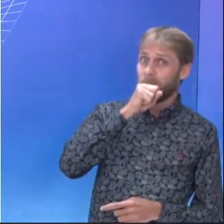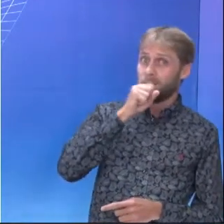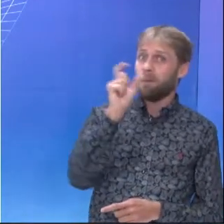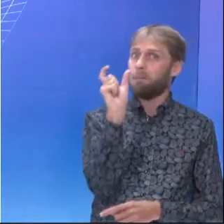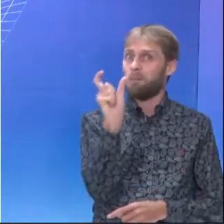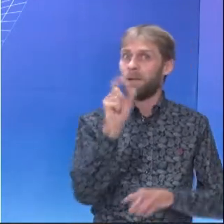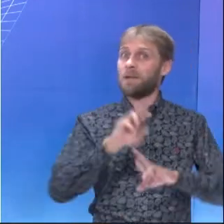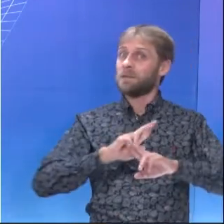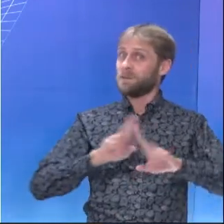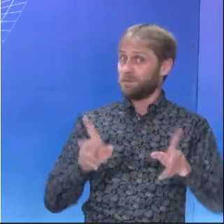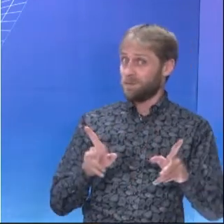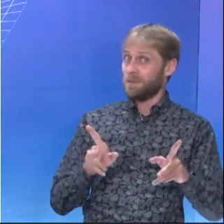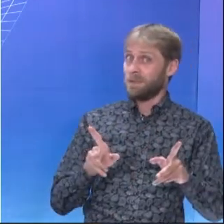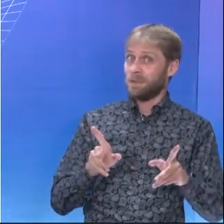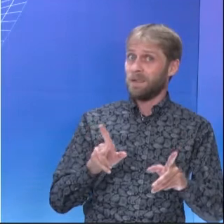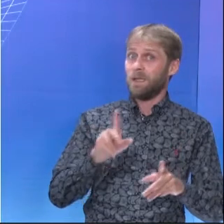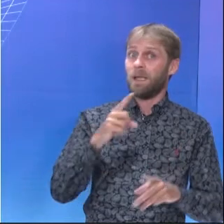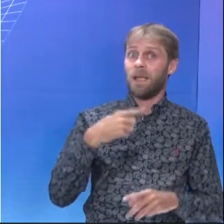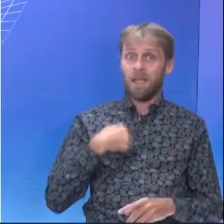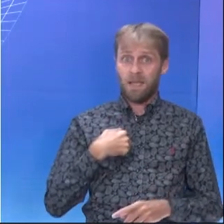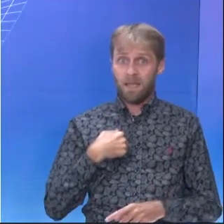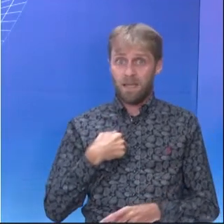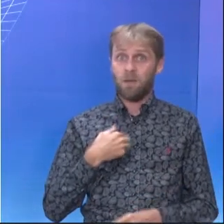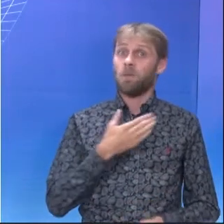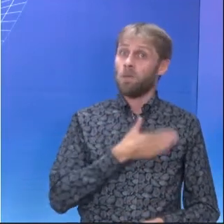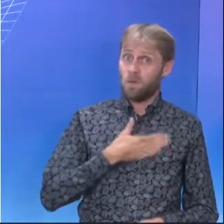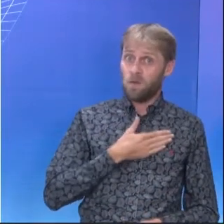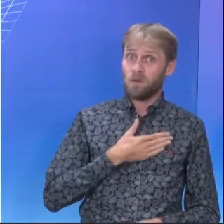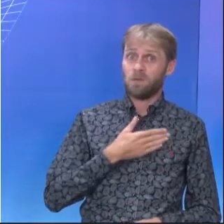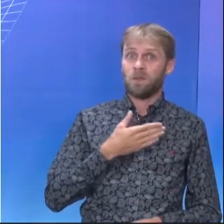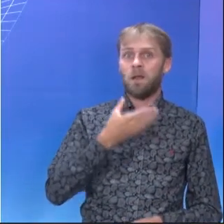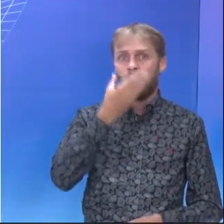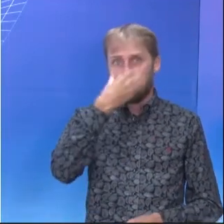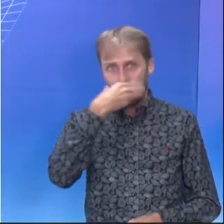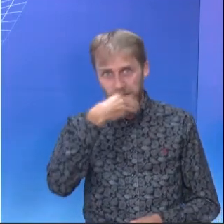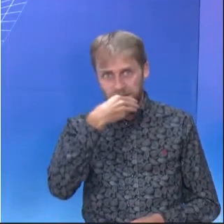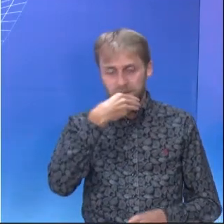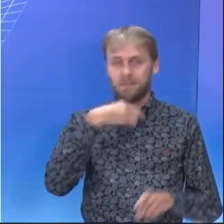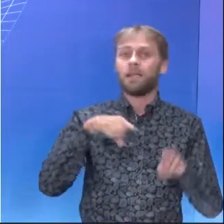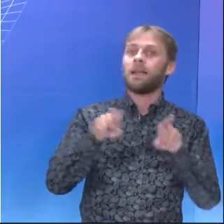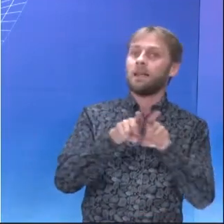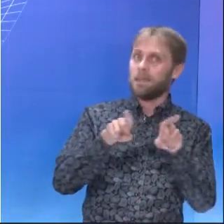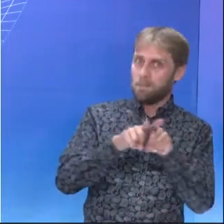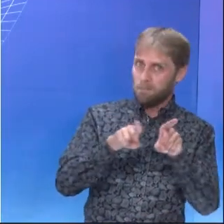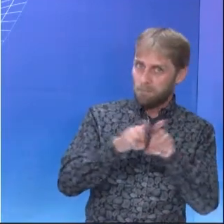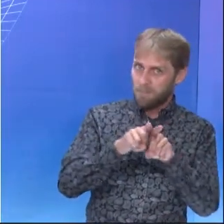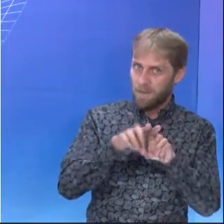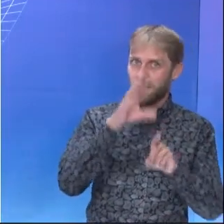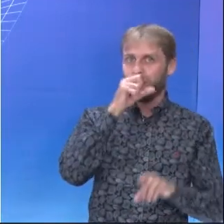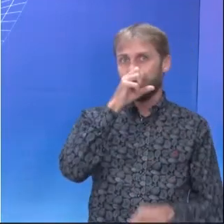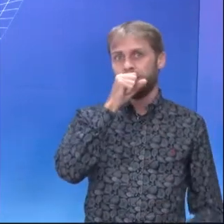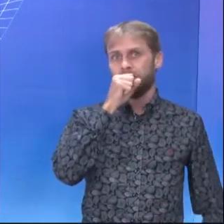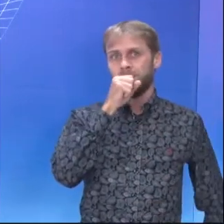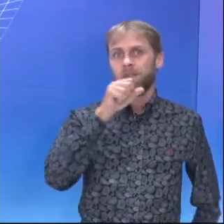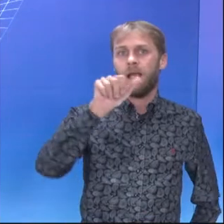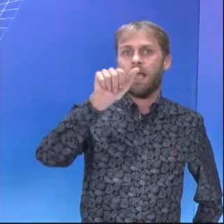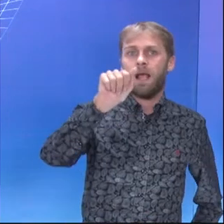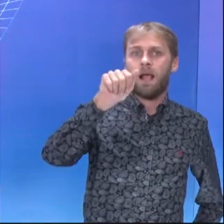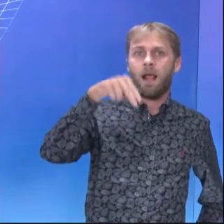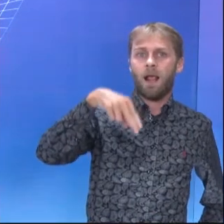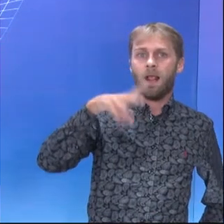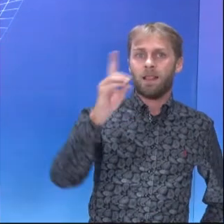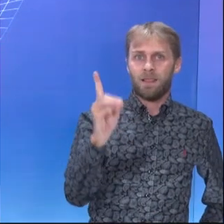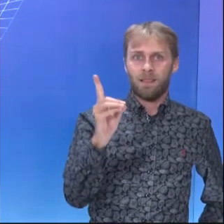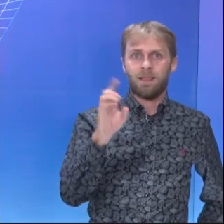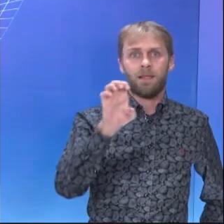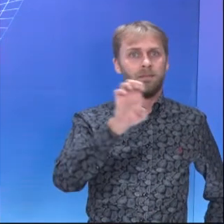seria aquela conjunção de adição. I like apples and oranges. Mas aqui